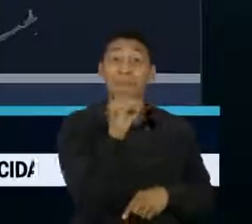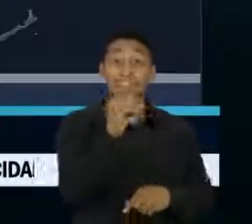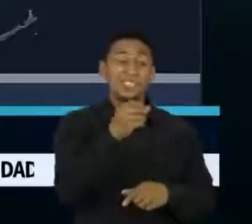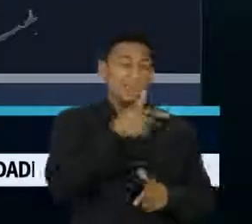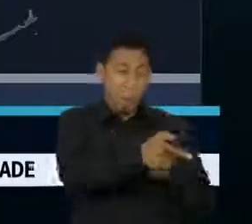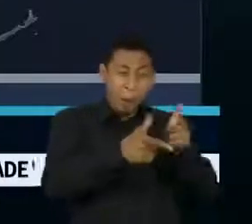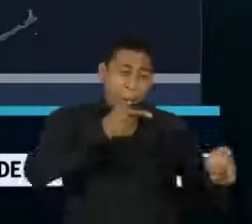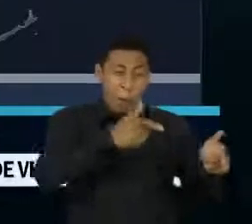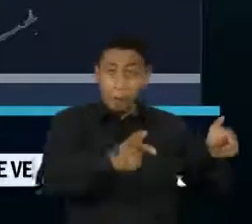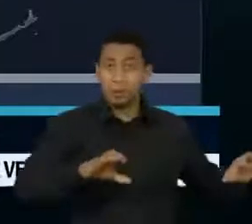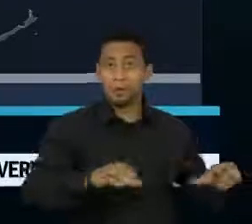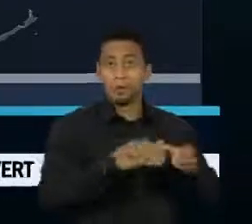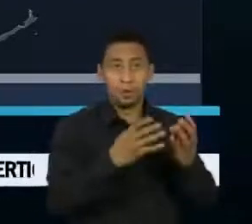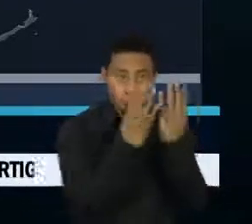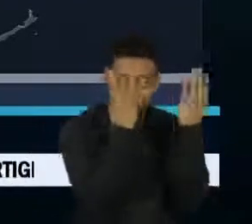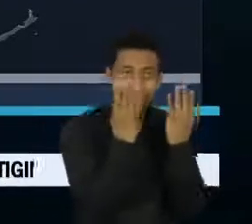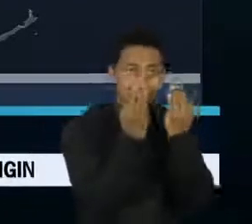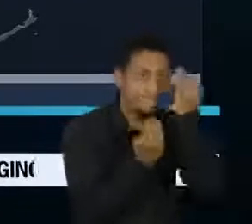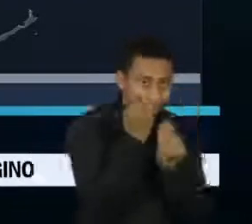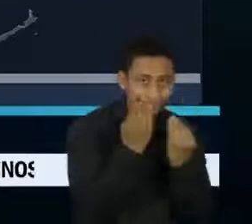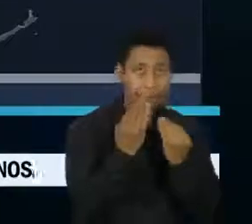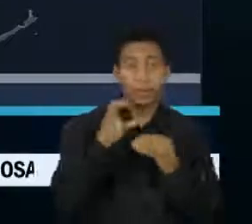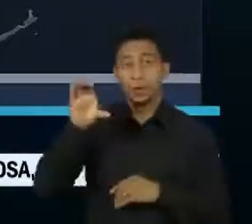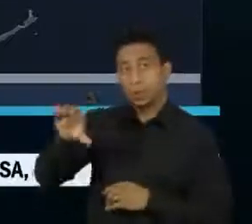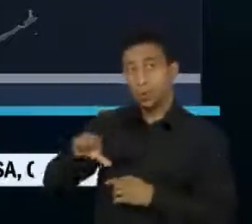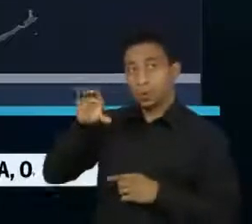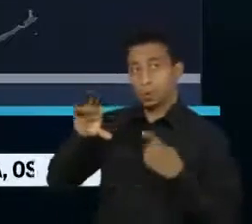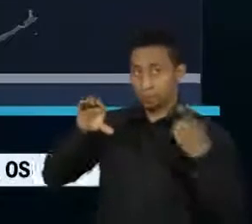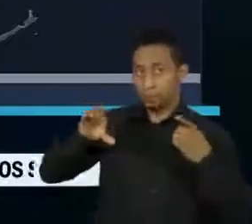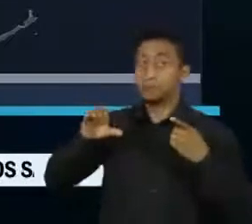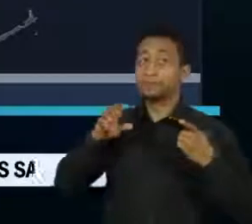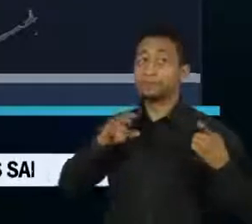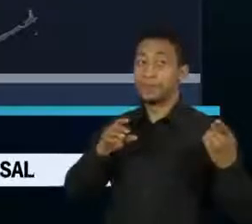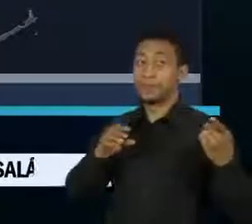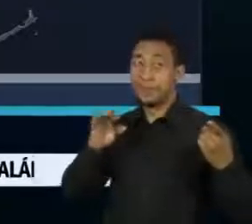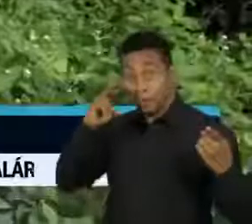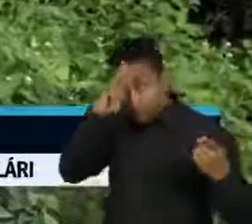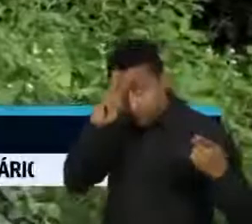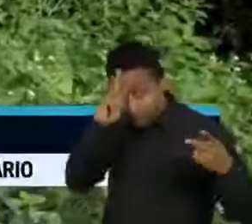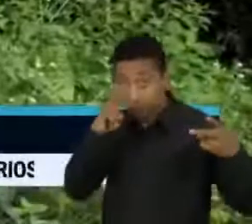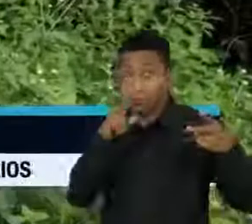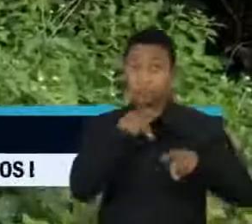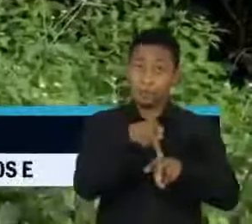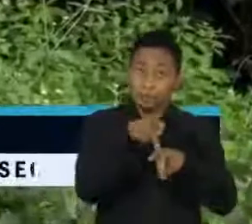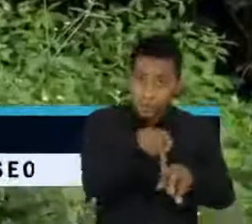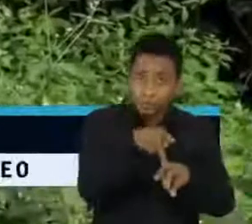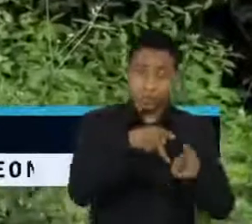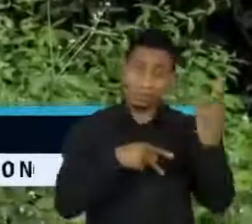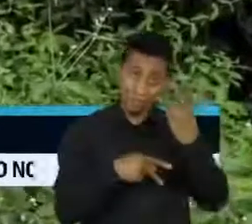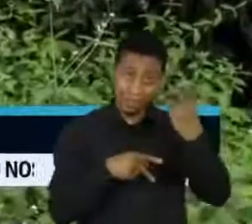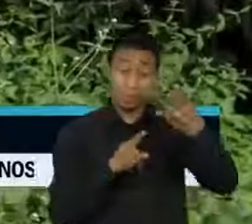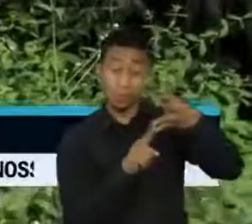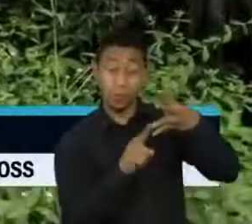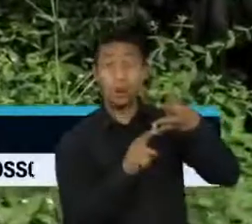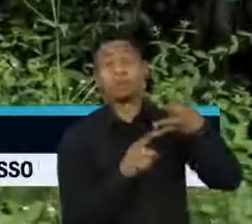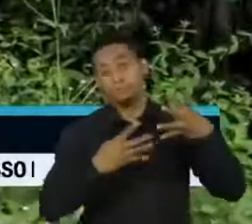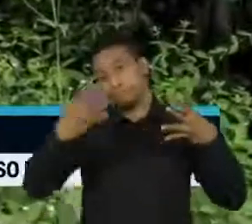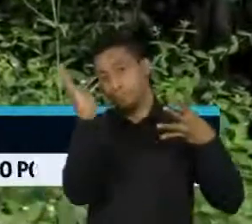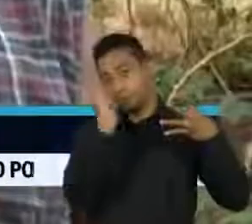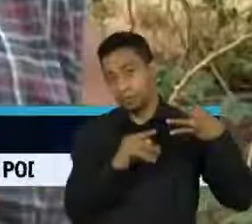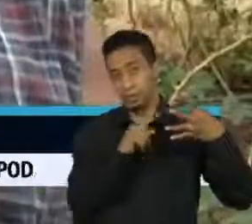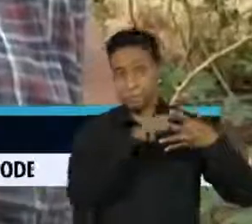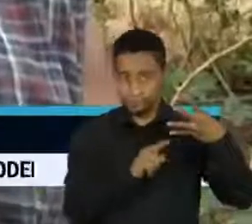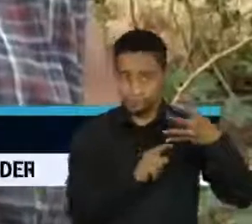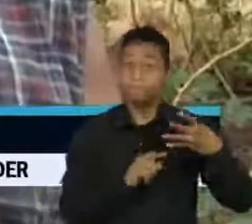indígenas. O país ficou atrás da Colômbia, México e Filipinas. Claudelice sentiu na pele o drama.